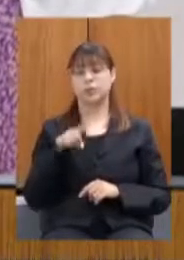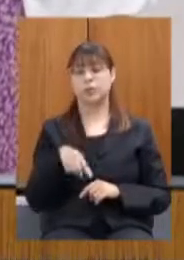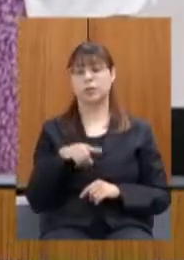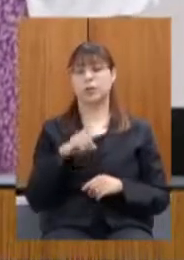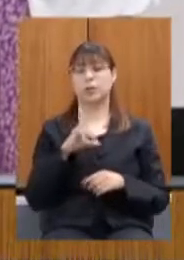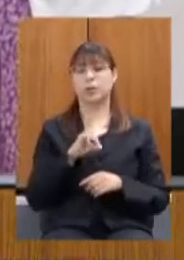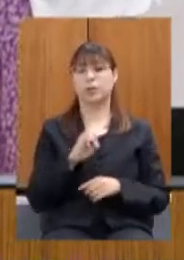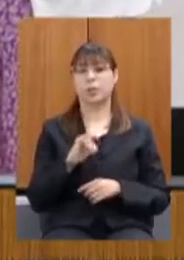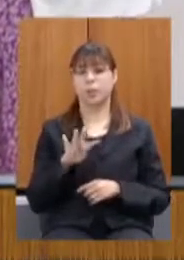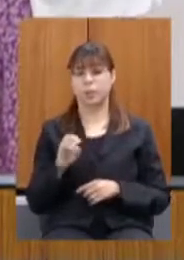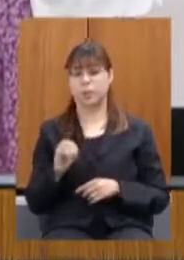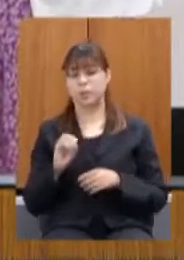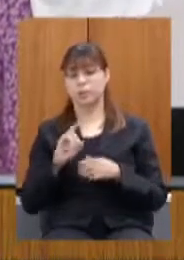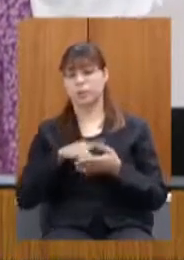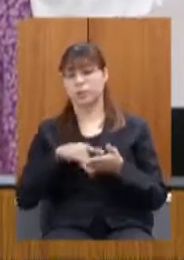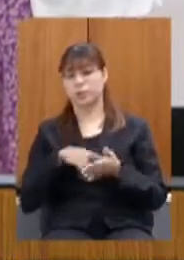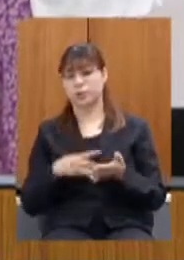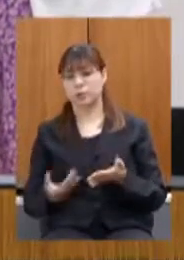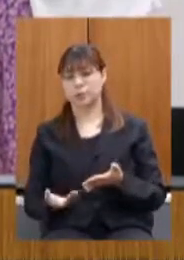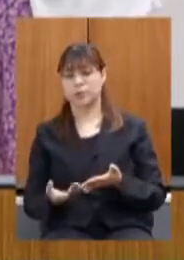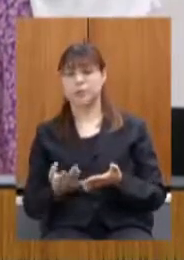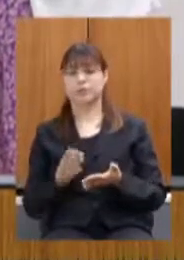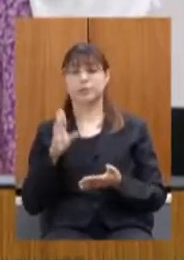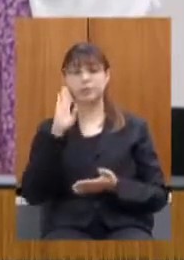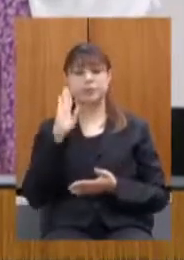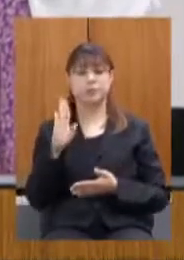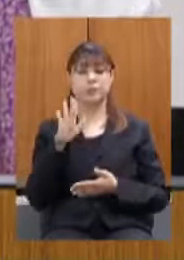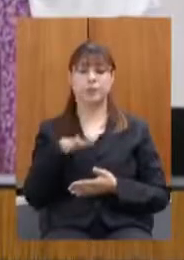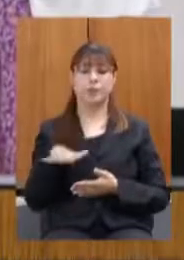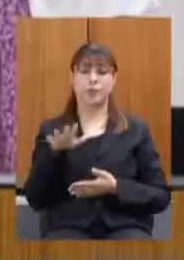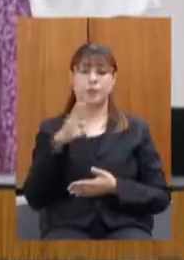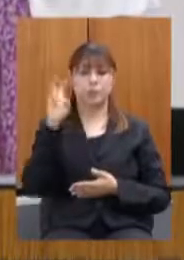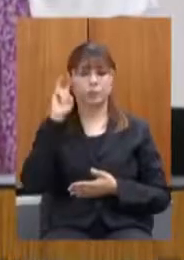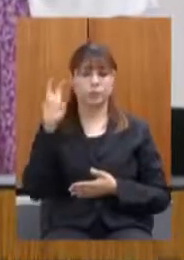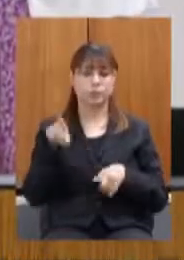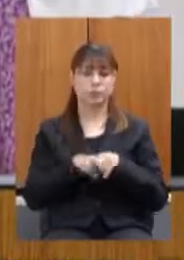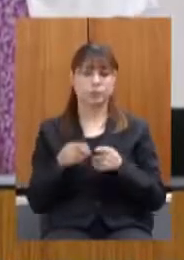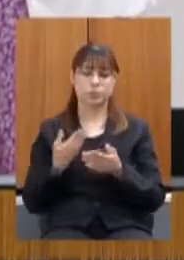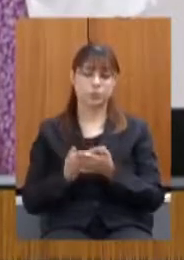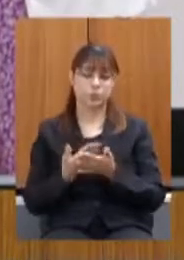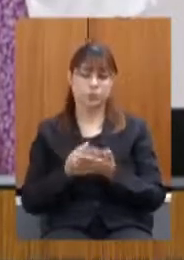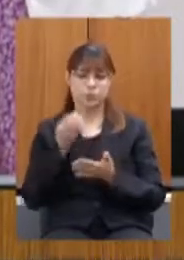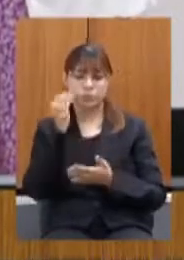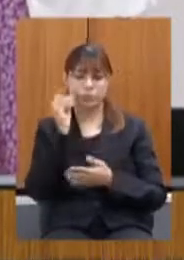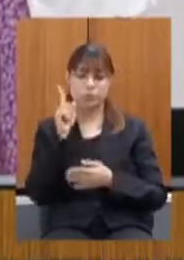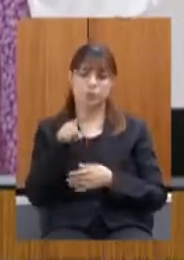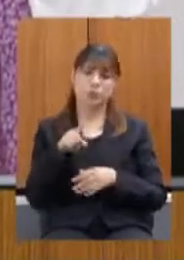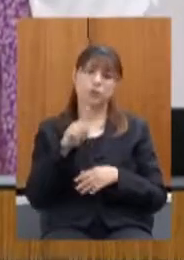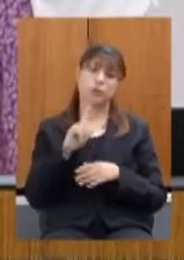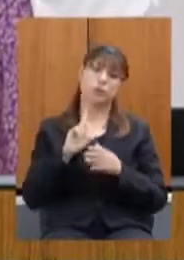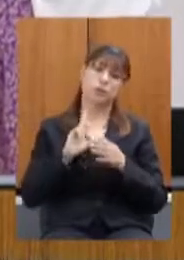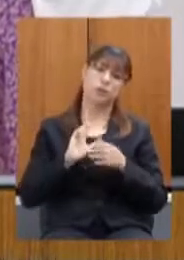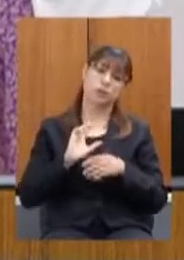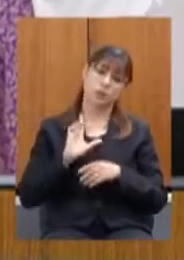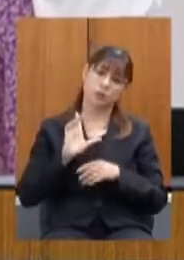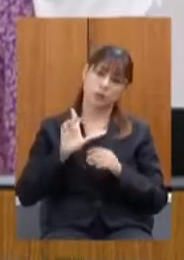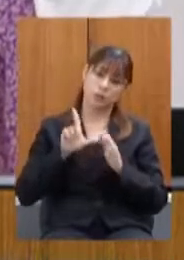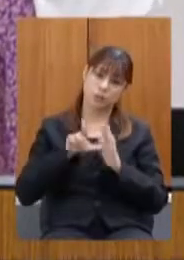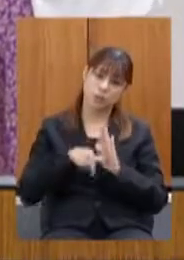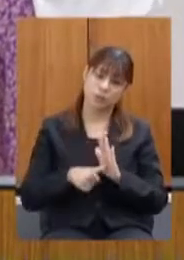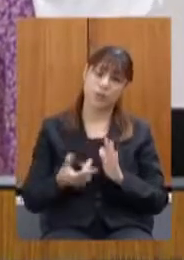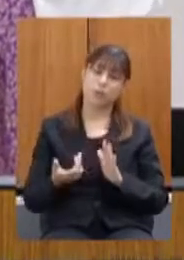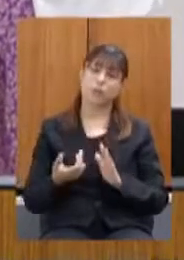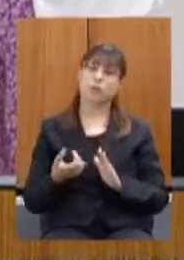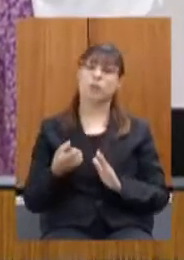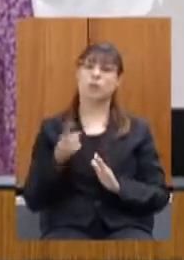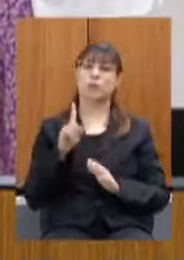negativos positivos especialmente para o setor cultural pede-se ainda que estude a viabilidade do estado prorrogar a validade das certidões até 31